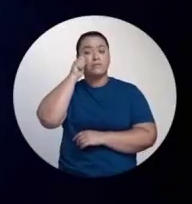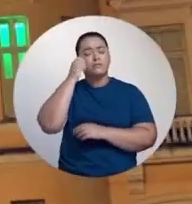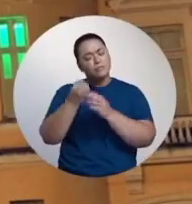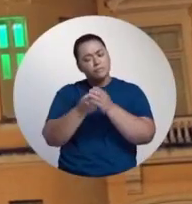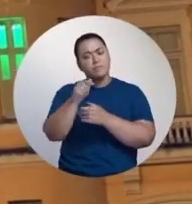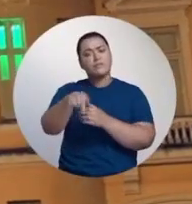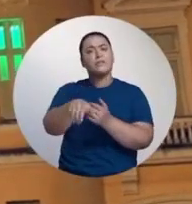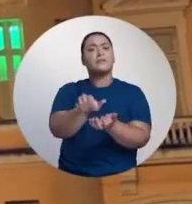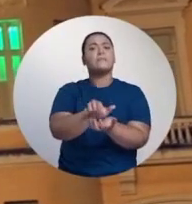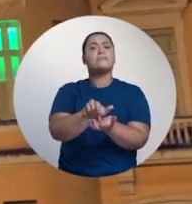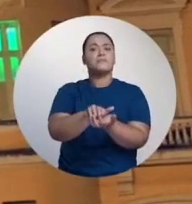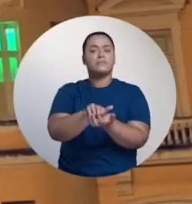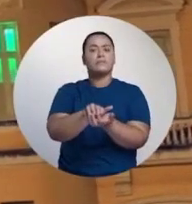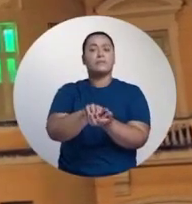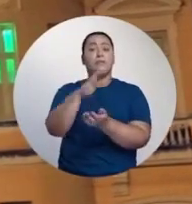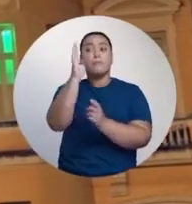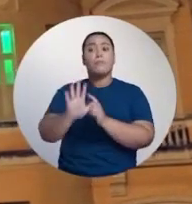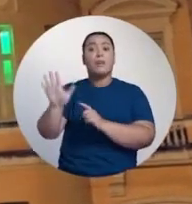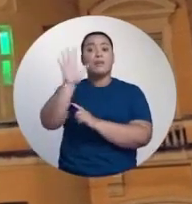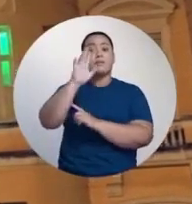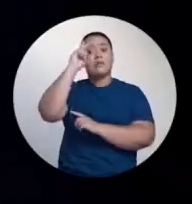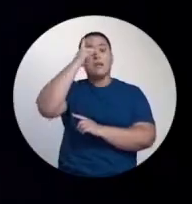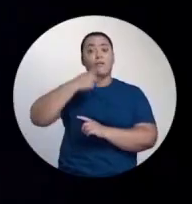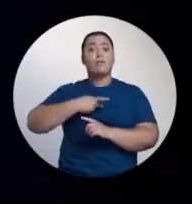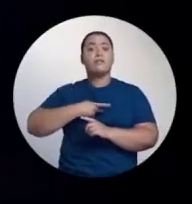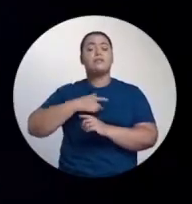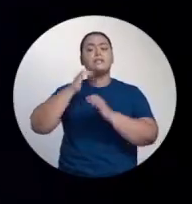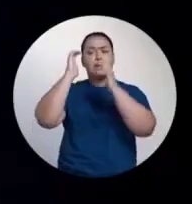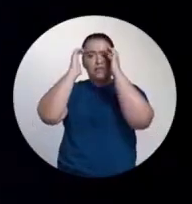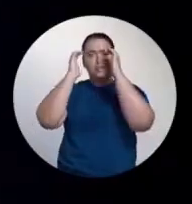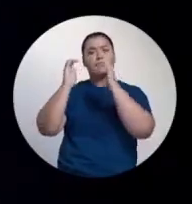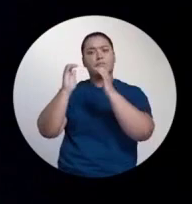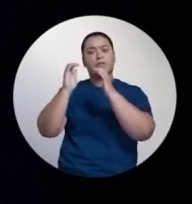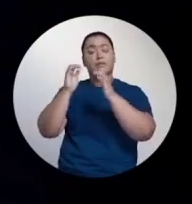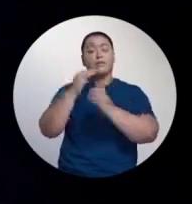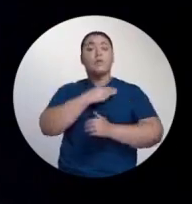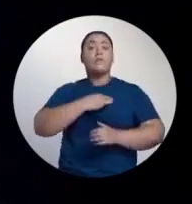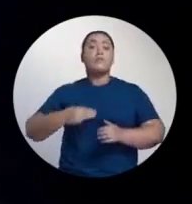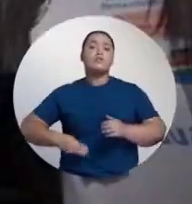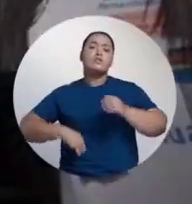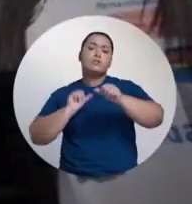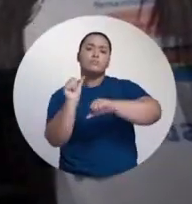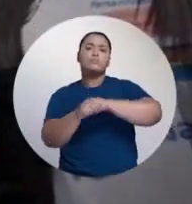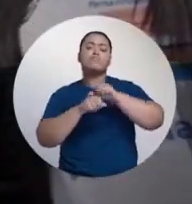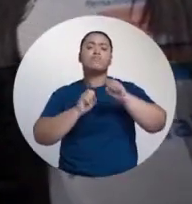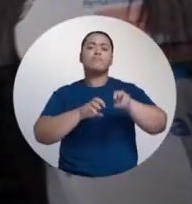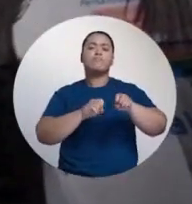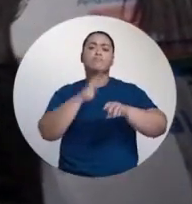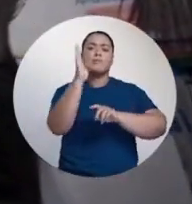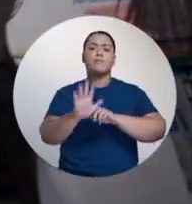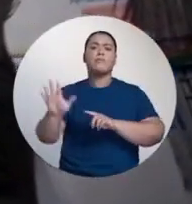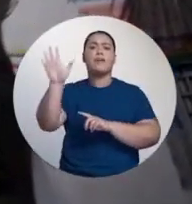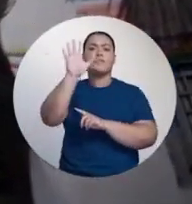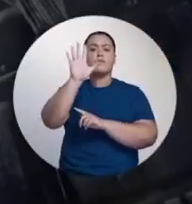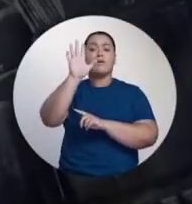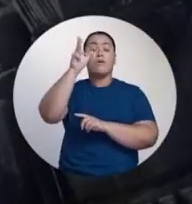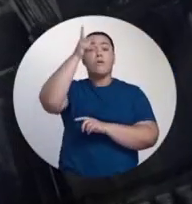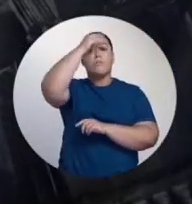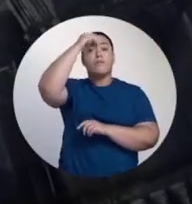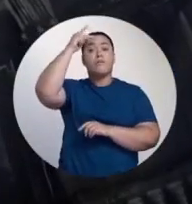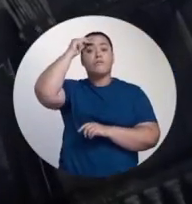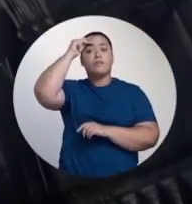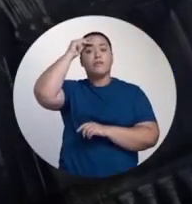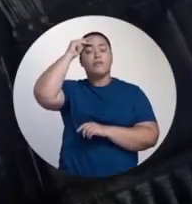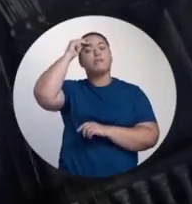Mendonça É esse Pernambuco Que o país reconhece E respeita O ministro Que mudou a educação brasileira O